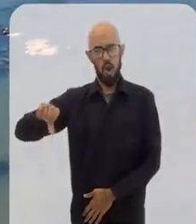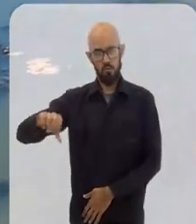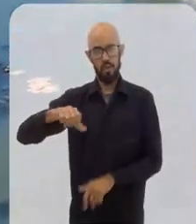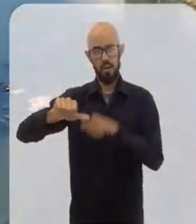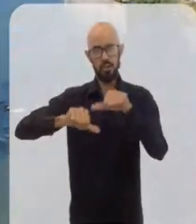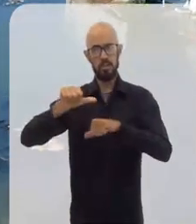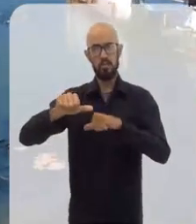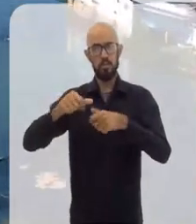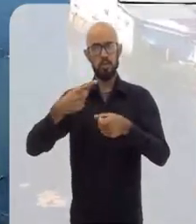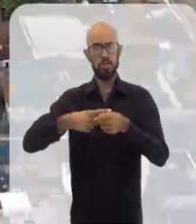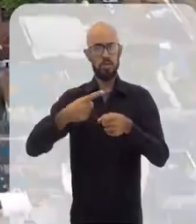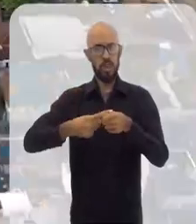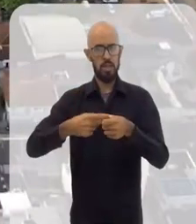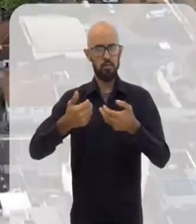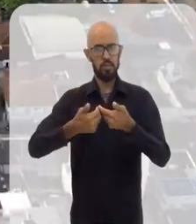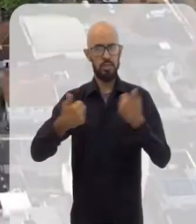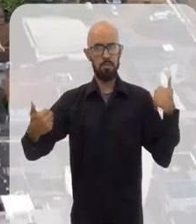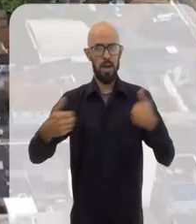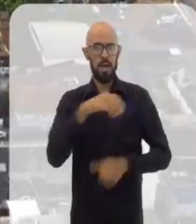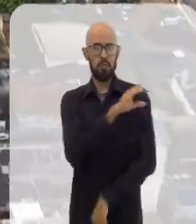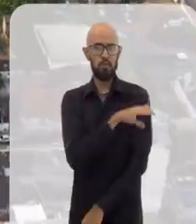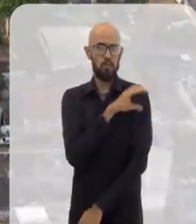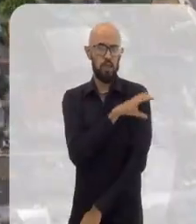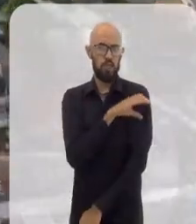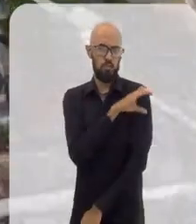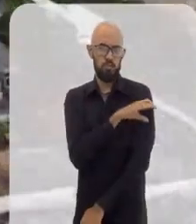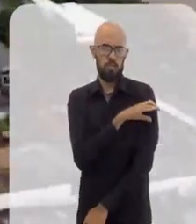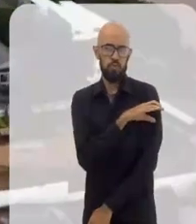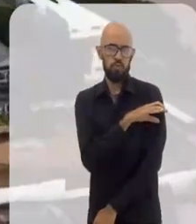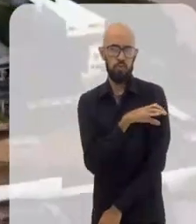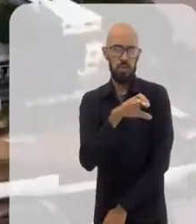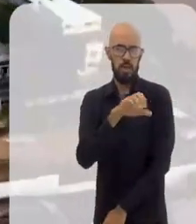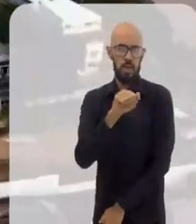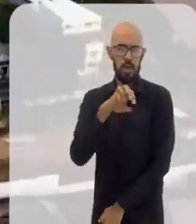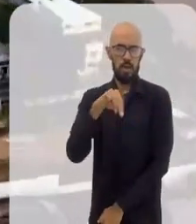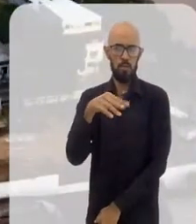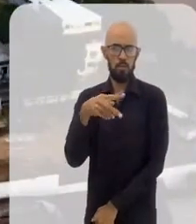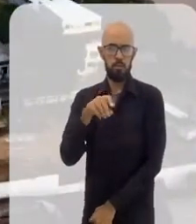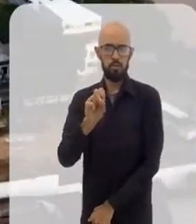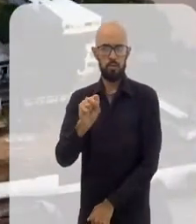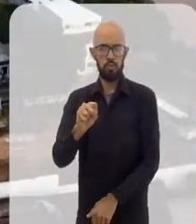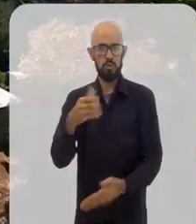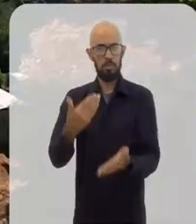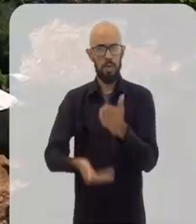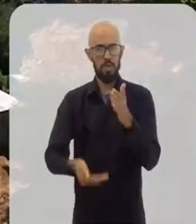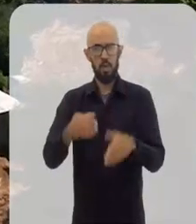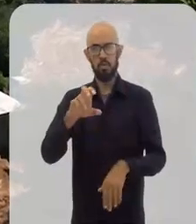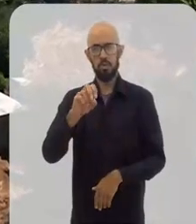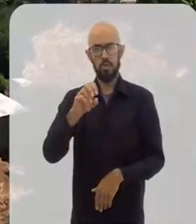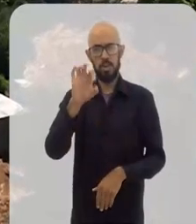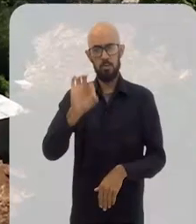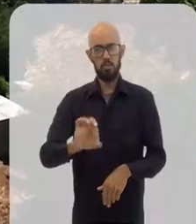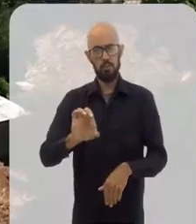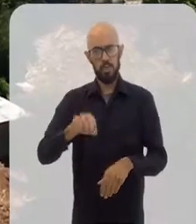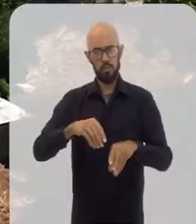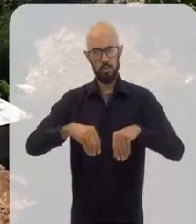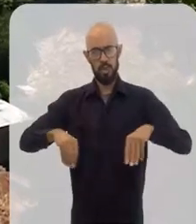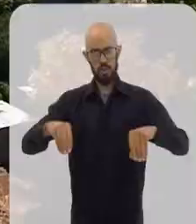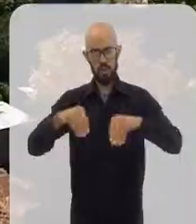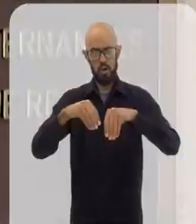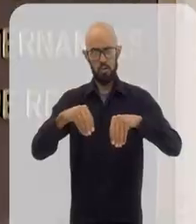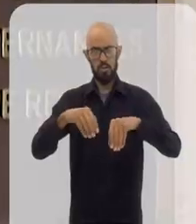Itaperuna foi emancipada, virou cidade e foi desmembrada de Campos dos Goitacases, que perdeu metade do seu